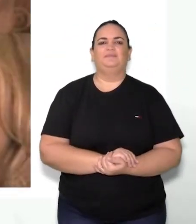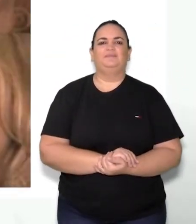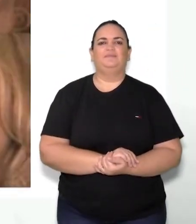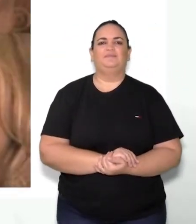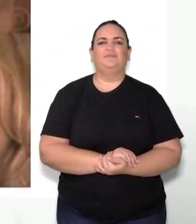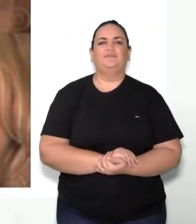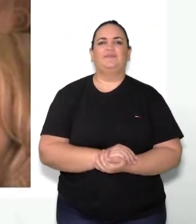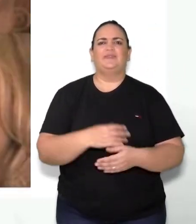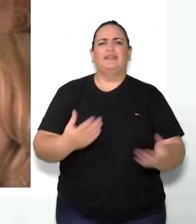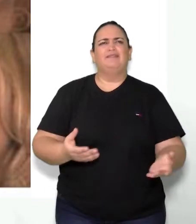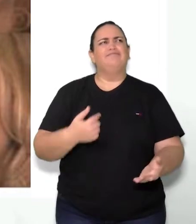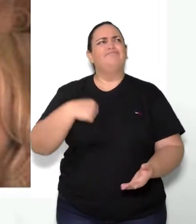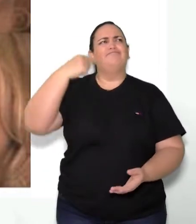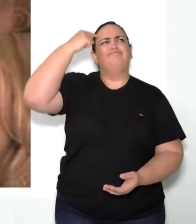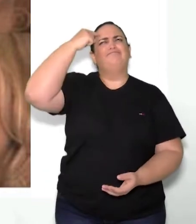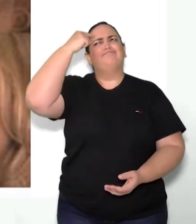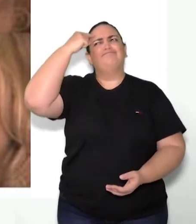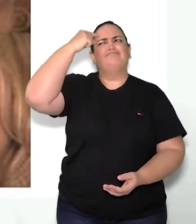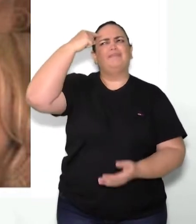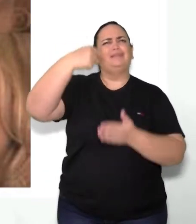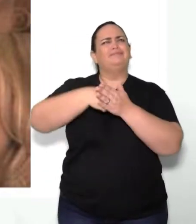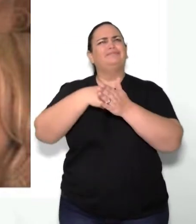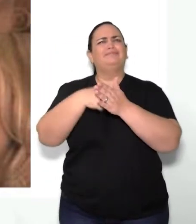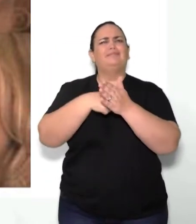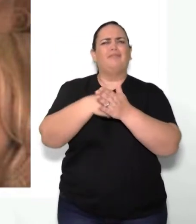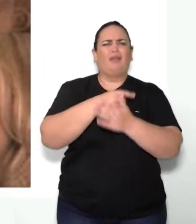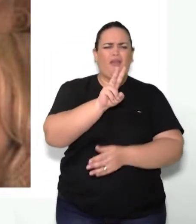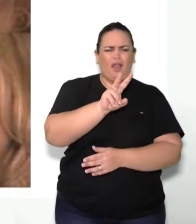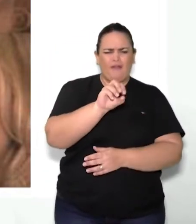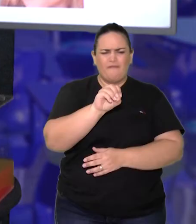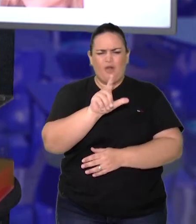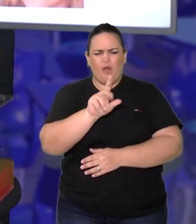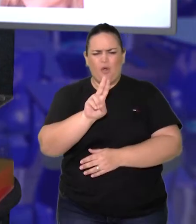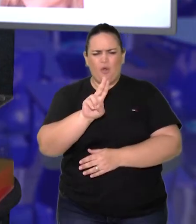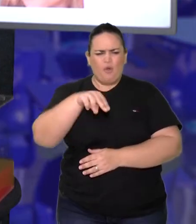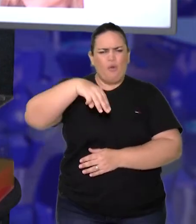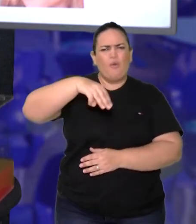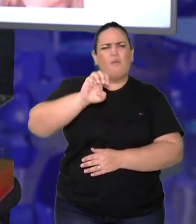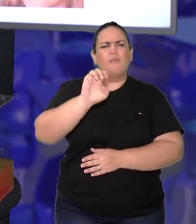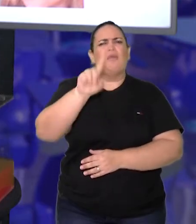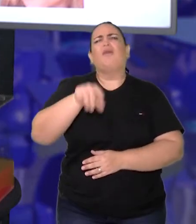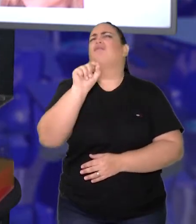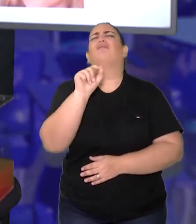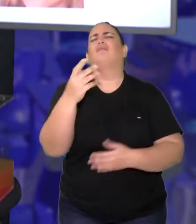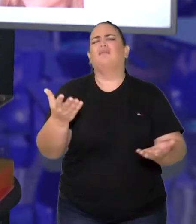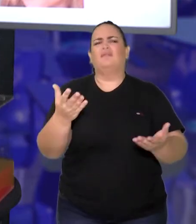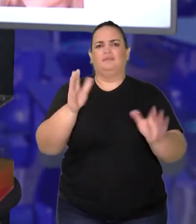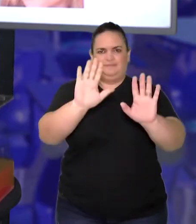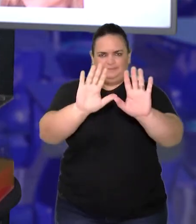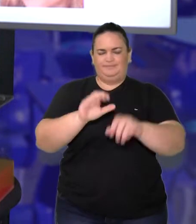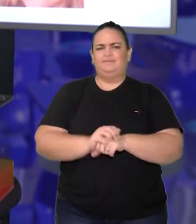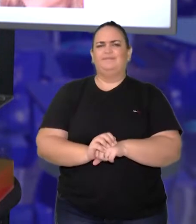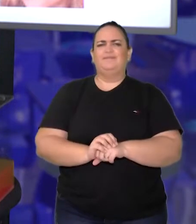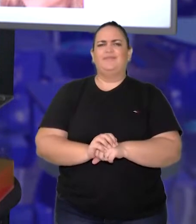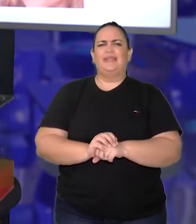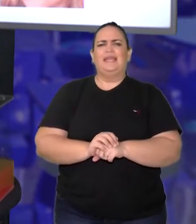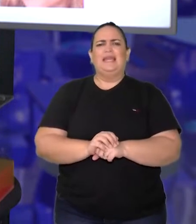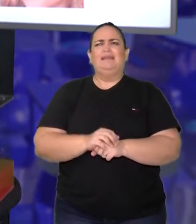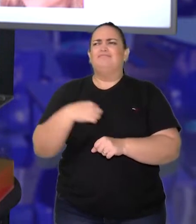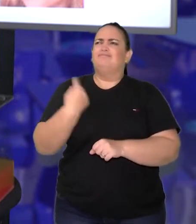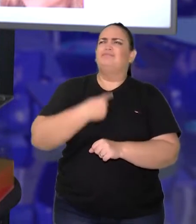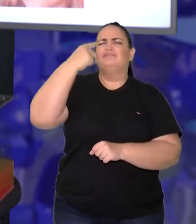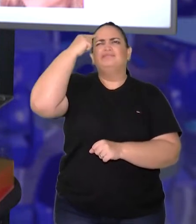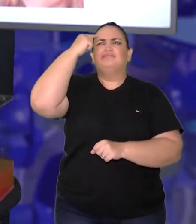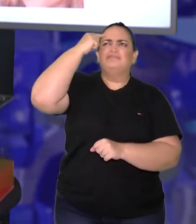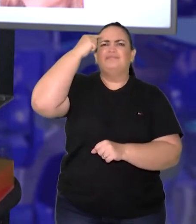Aí a gente se pergunta, o que danado é volume? A maioria das vezes, quando a gente pensa, em trabalhar esse